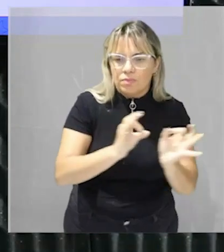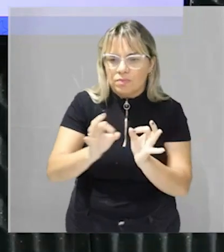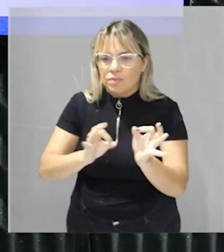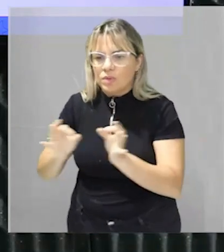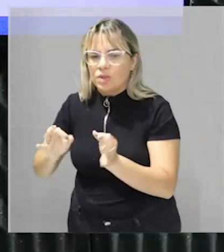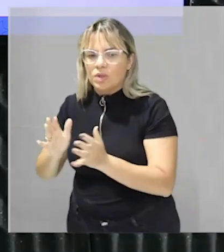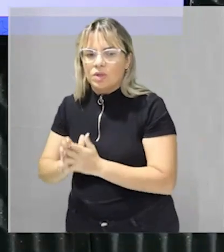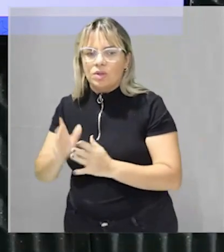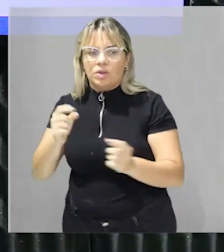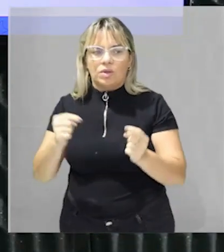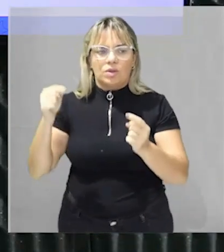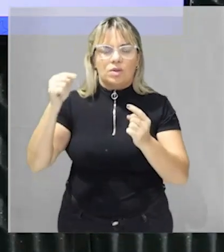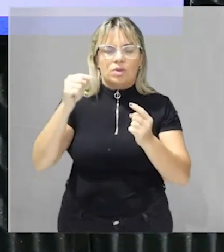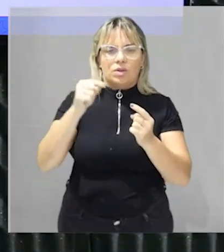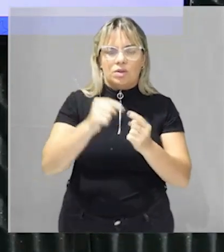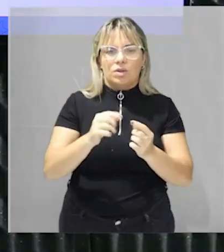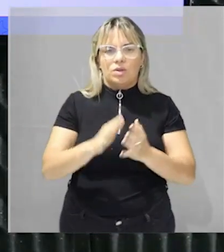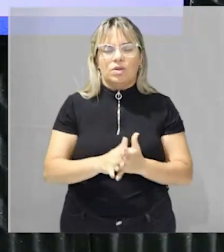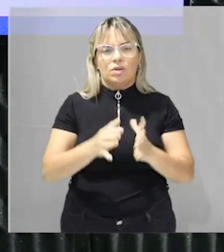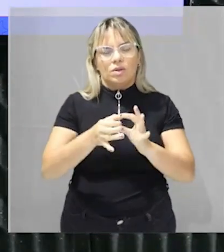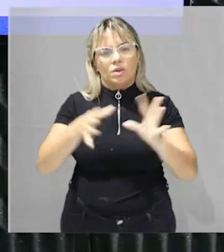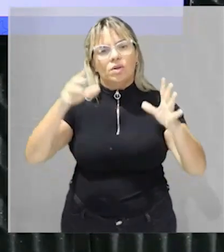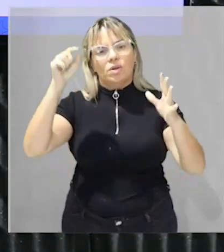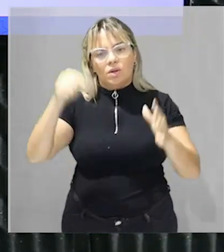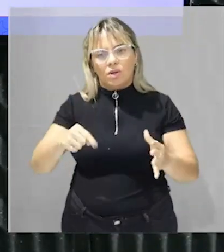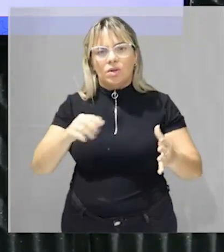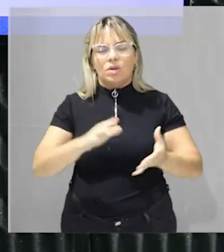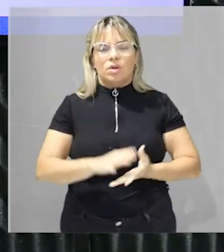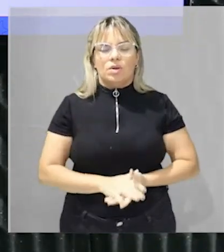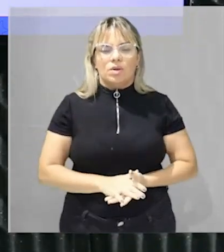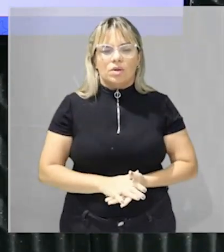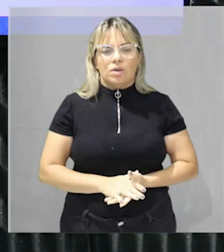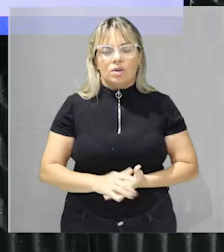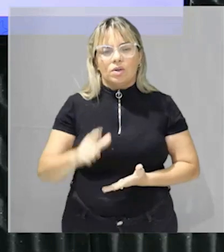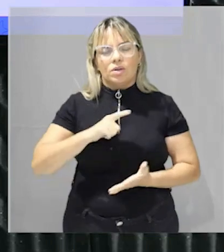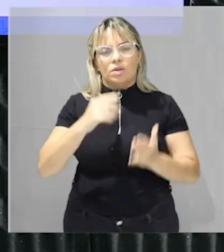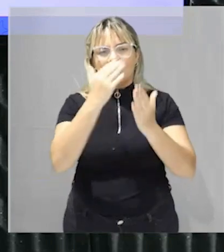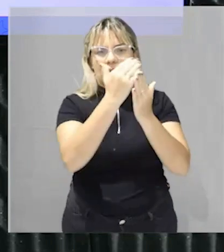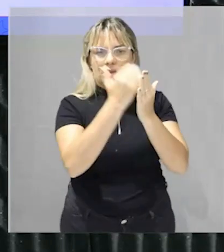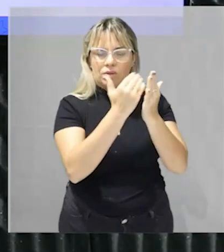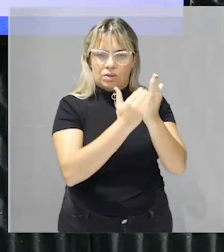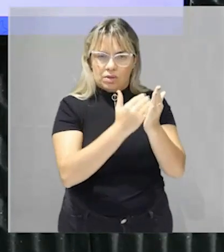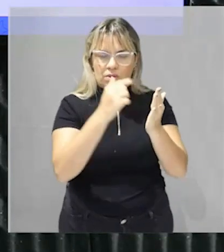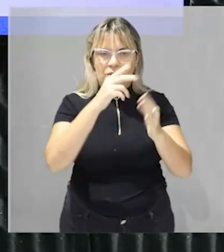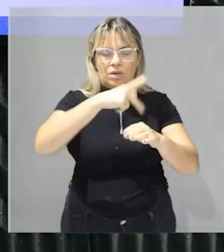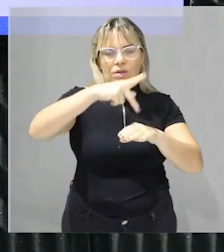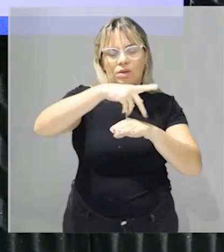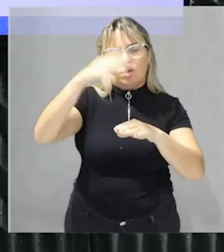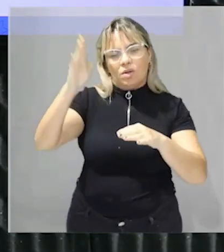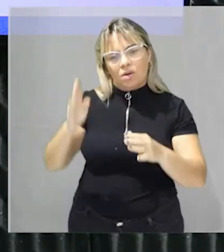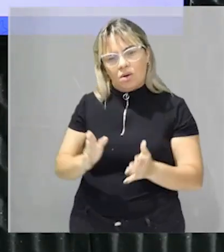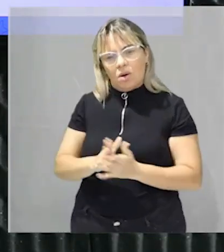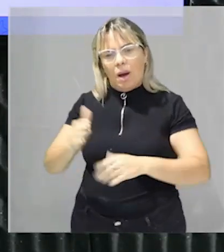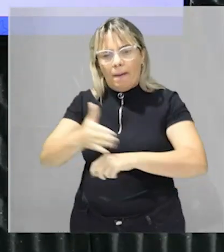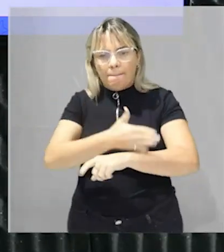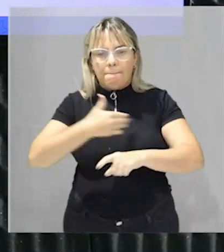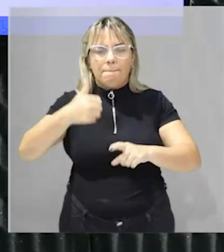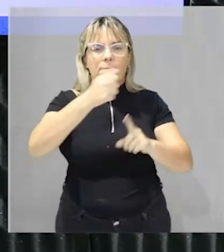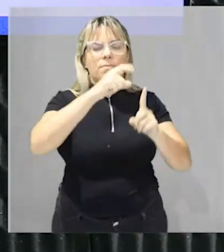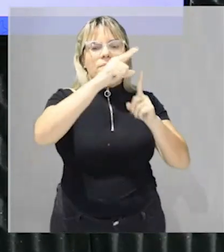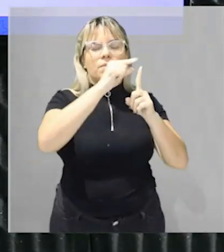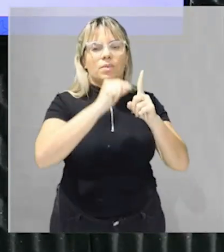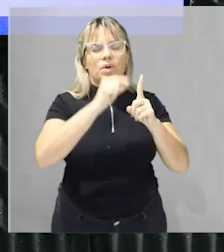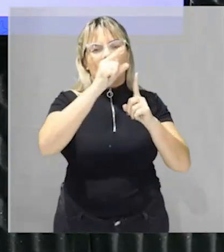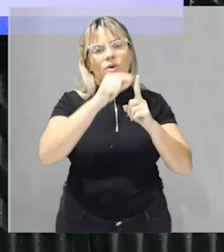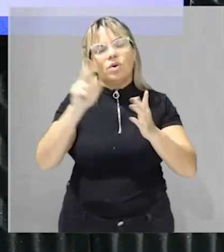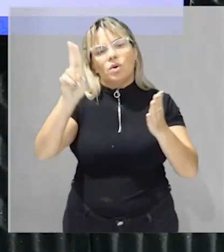viabilização desses materiais ou seja tem um programa aí no Brasil no caso melhoramento de uvas que vai se utilizar ali como